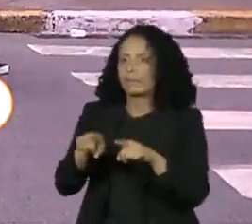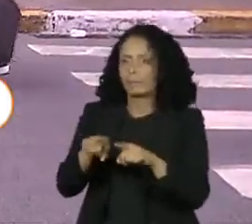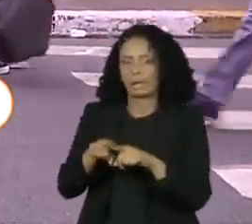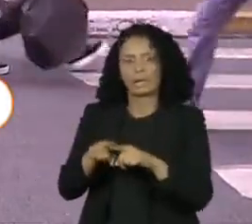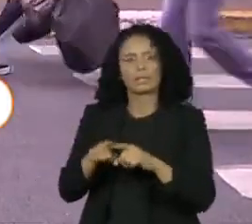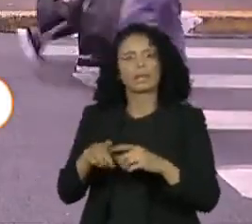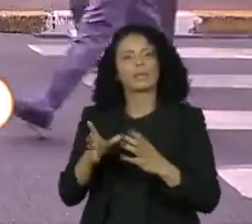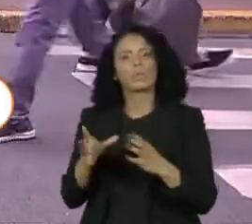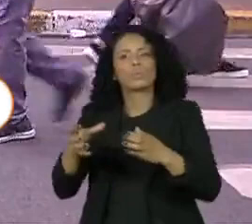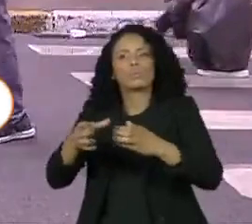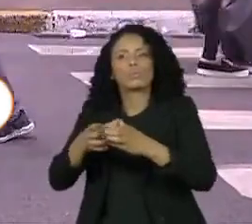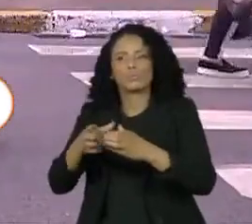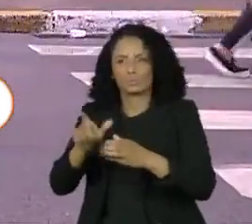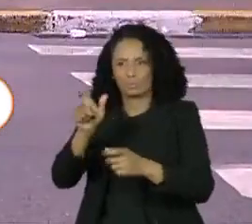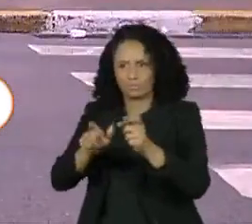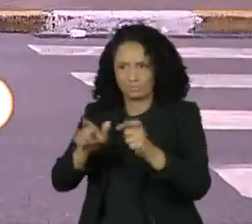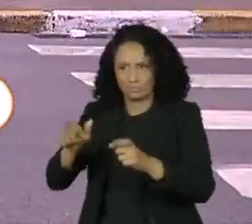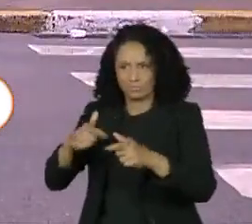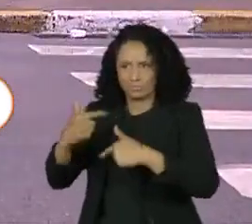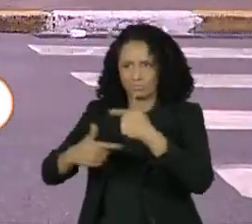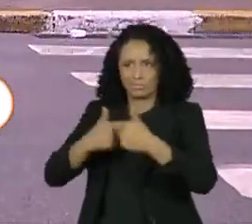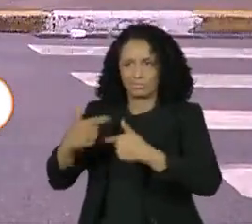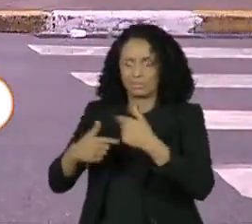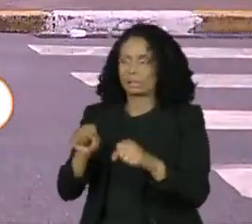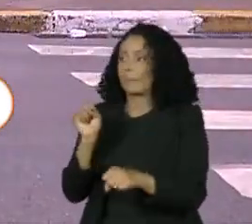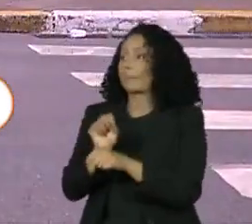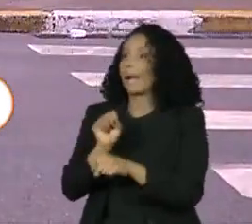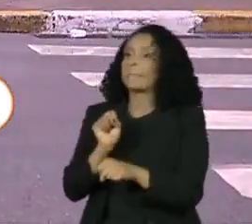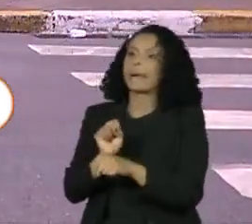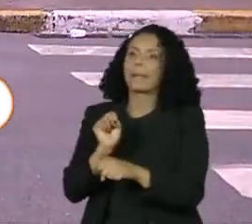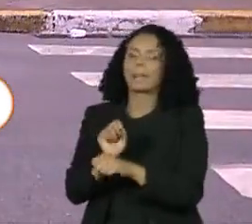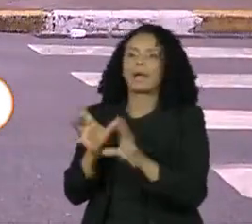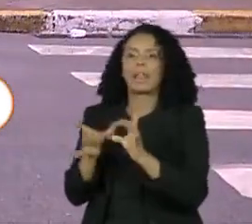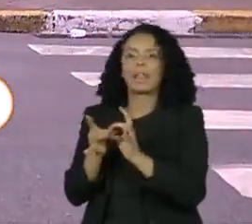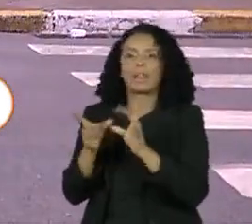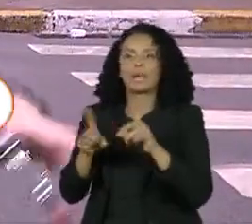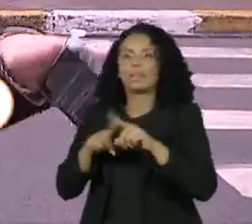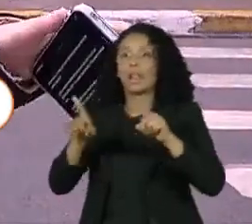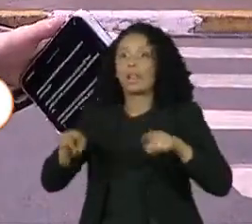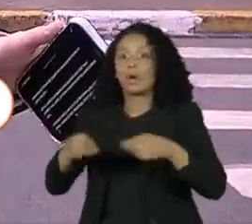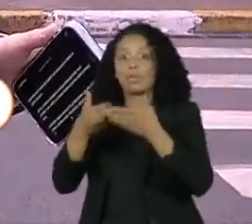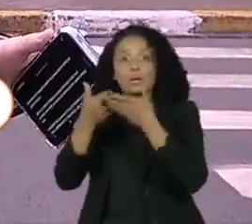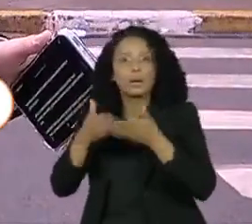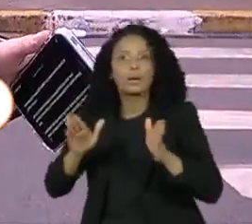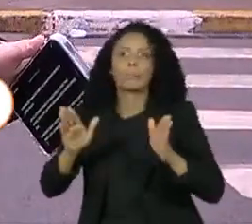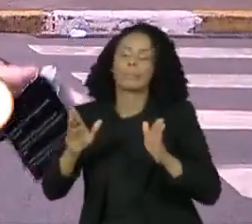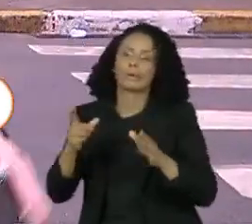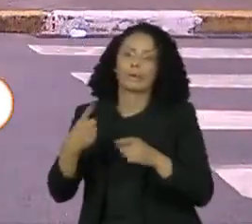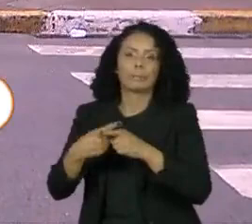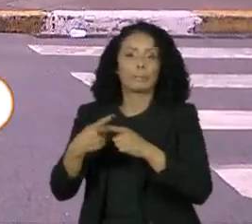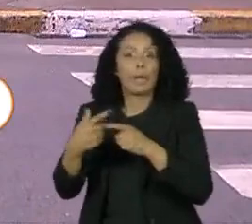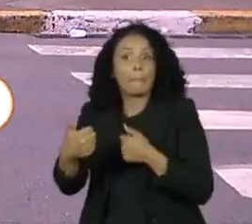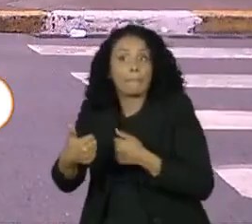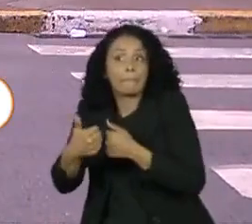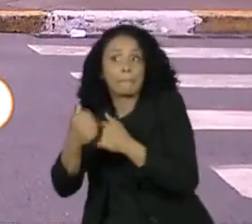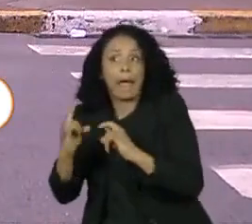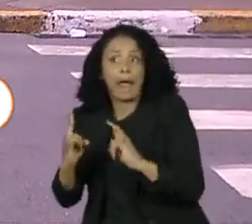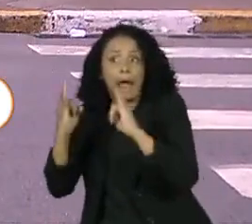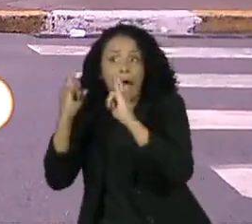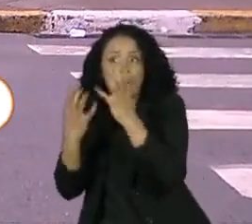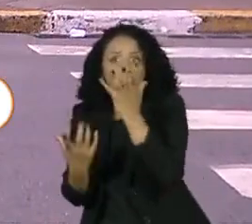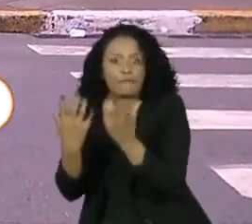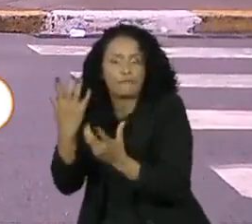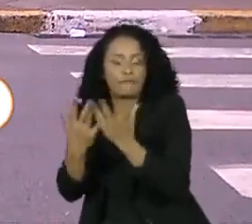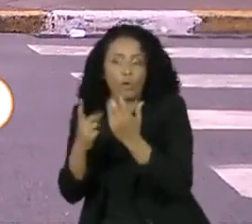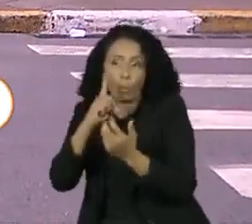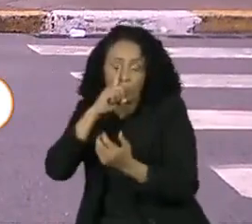um grupo de trabalhadores. Eles estavam aguardando autorização para abrir as lojas aqui dessa rua que fica próxima ao prédio, já que elas estão fechadas